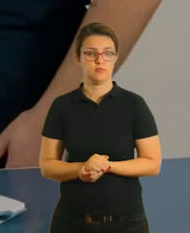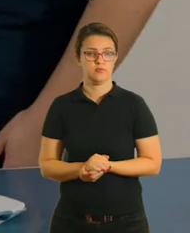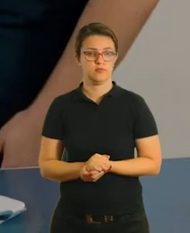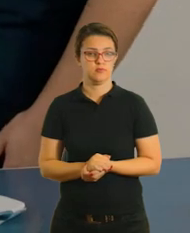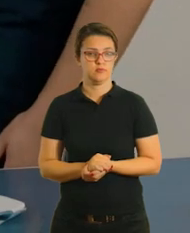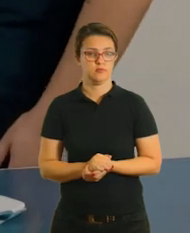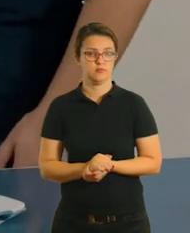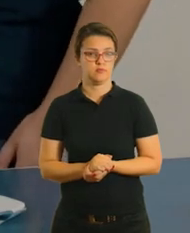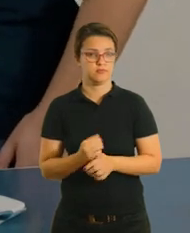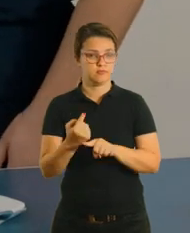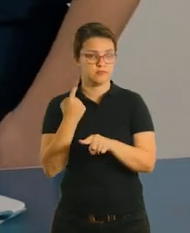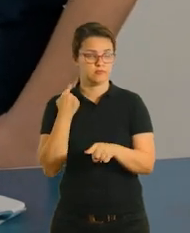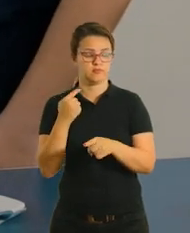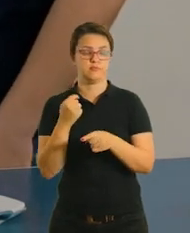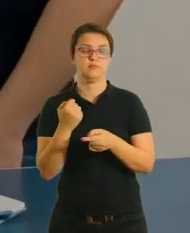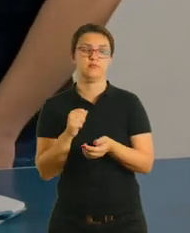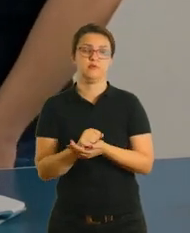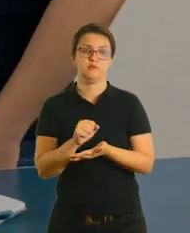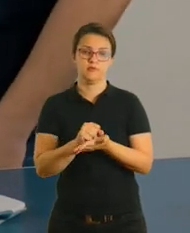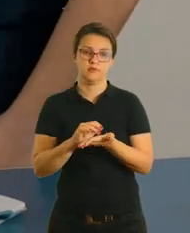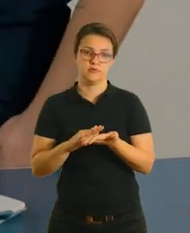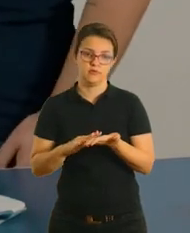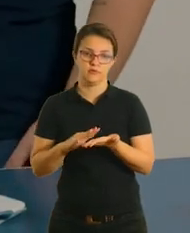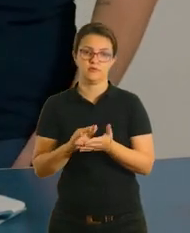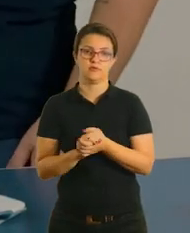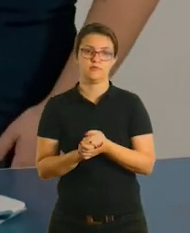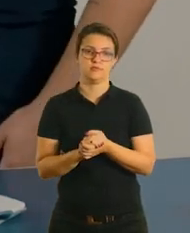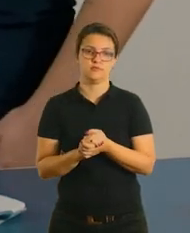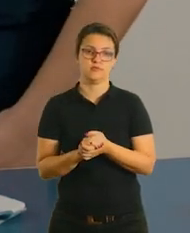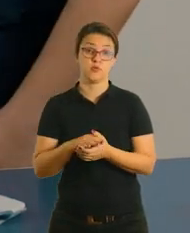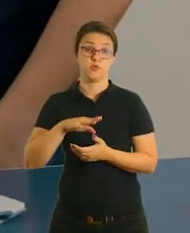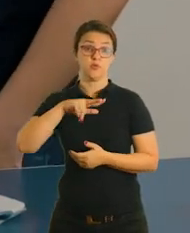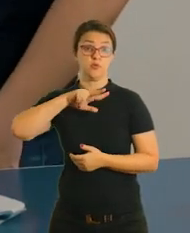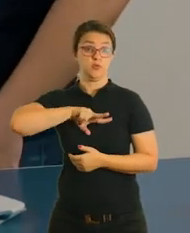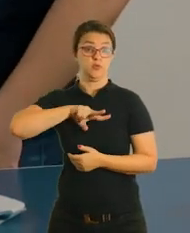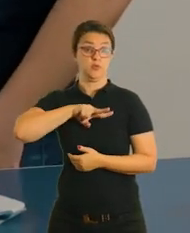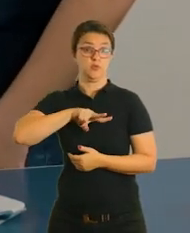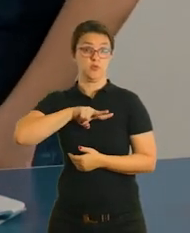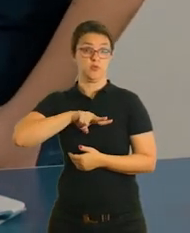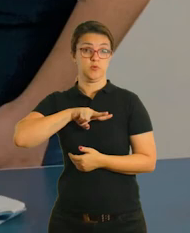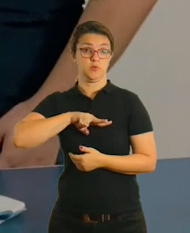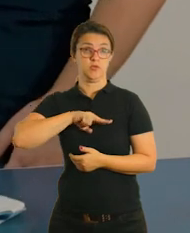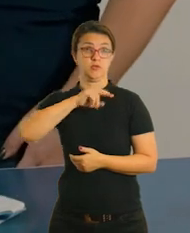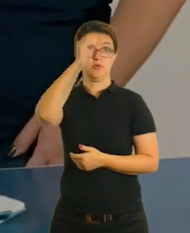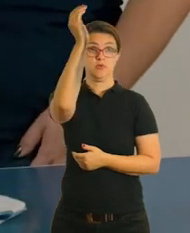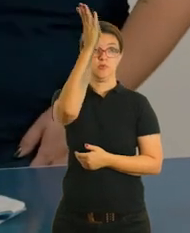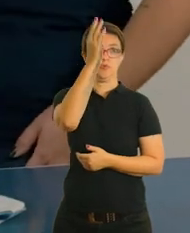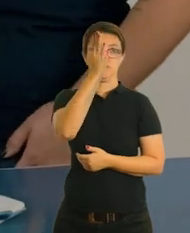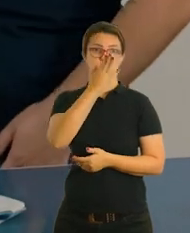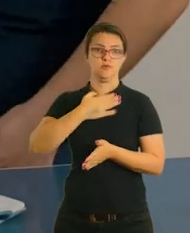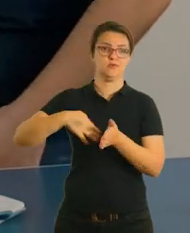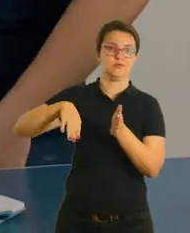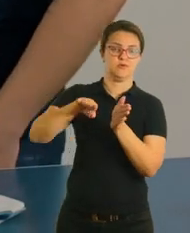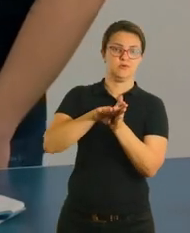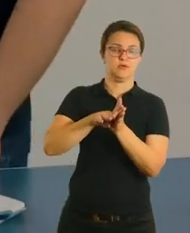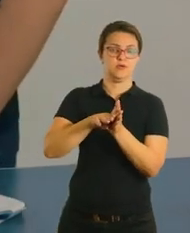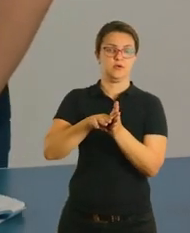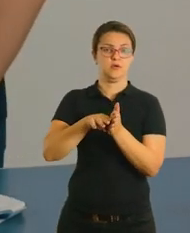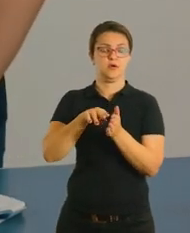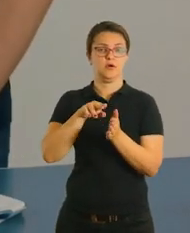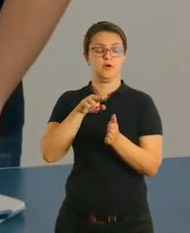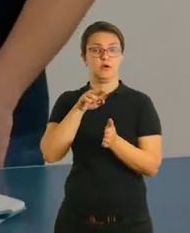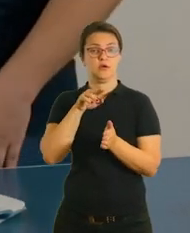Com base na aula anterior, sobre a chegada dos portugueses no Brasil, observe a figura e responda as seguintes perguntas no